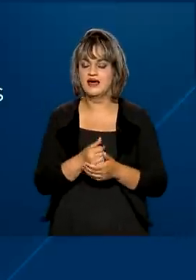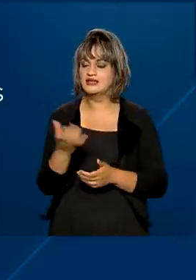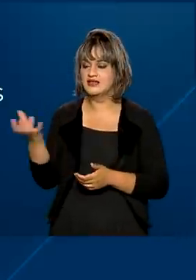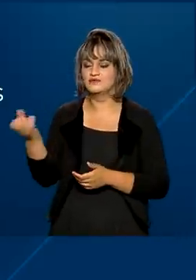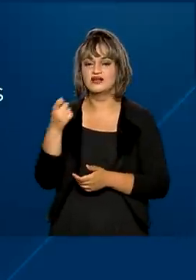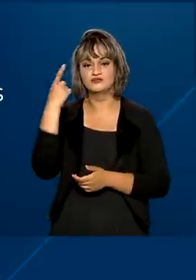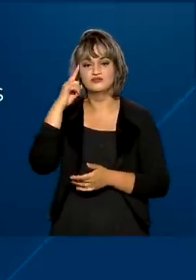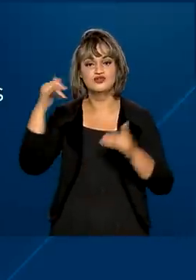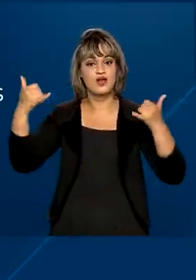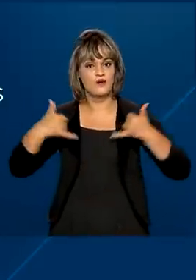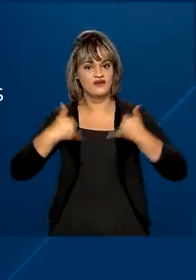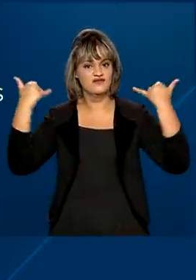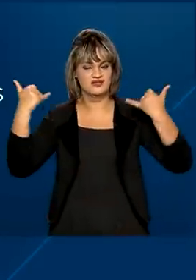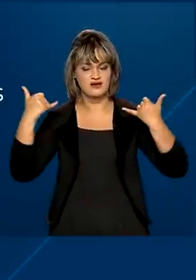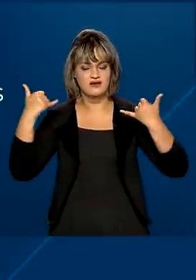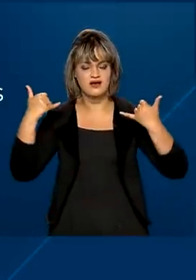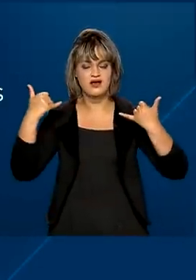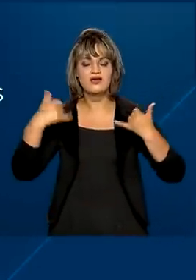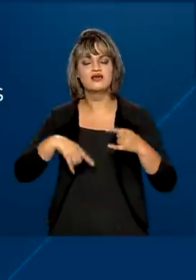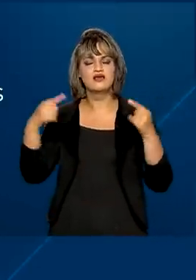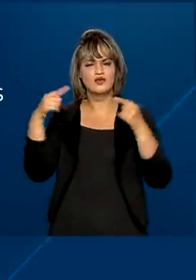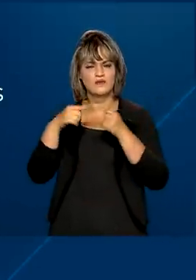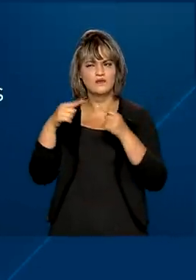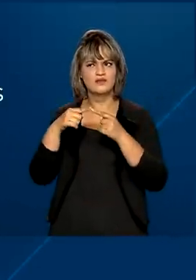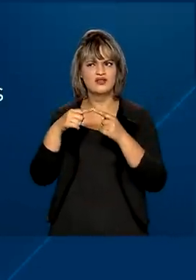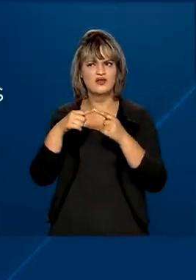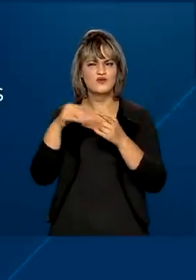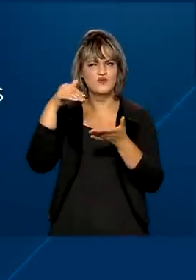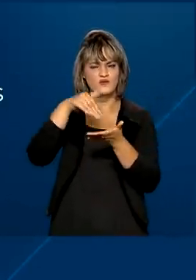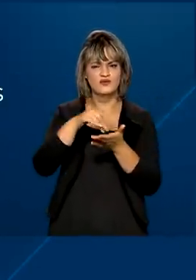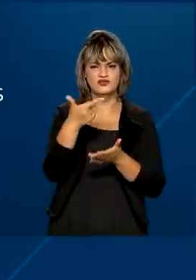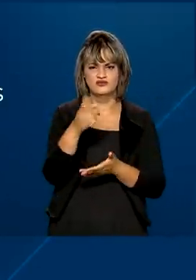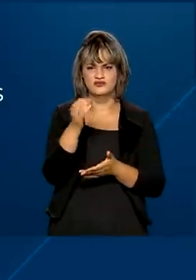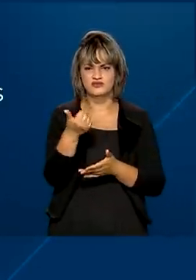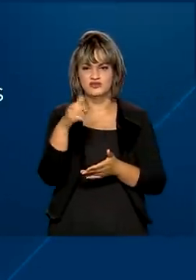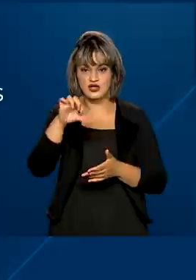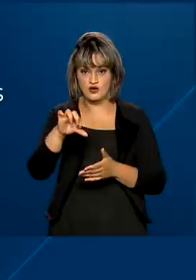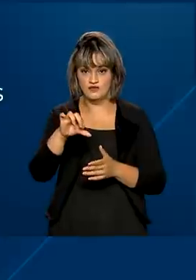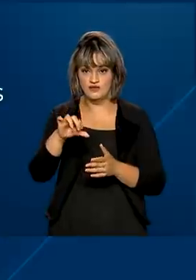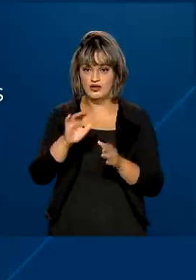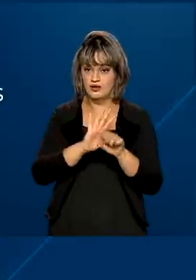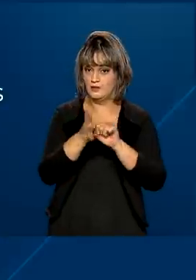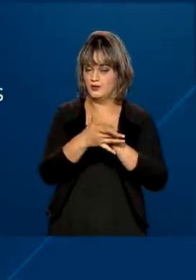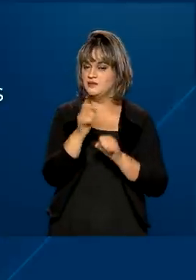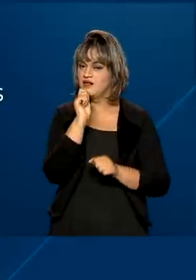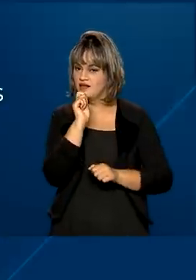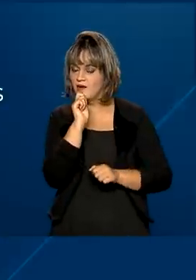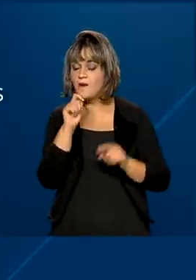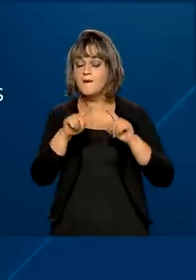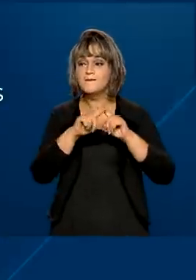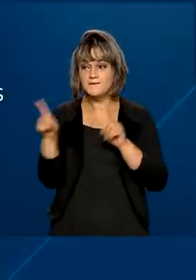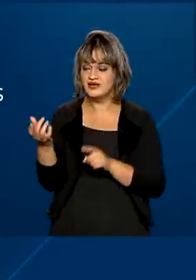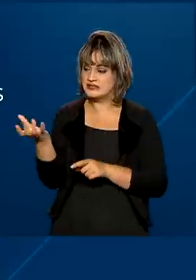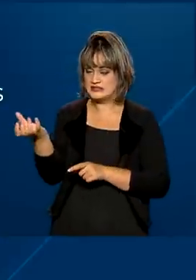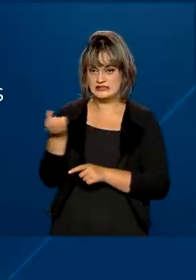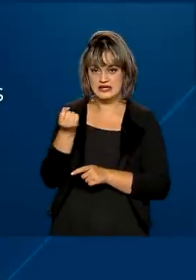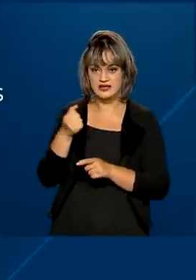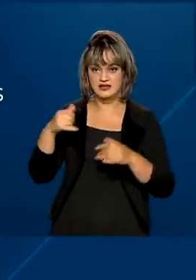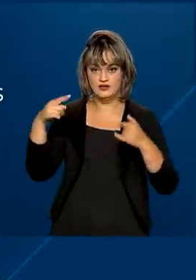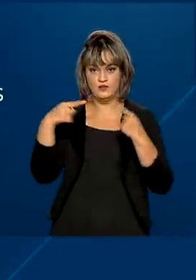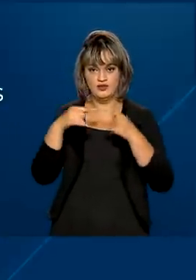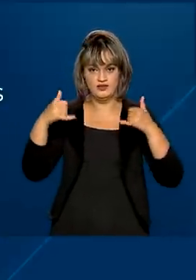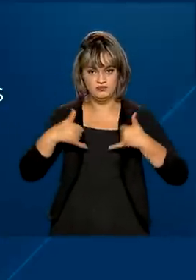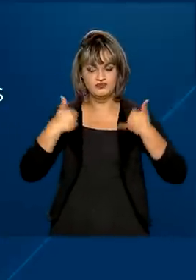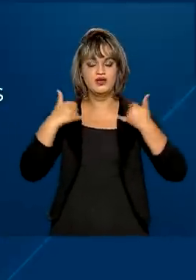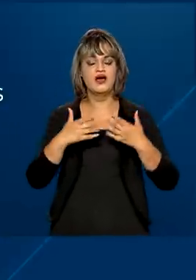aniversário, que apesar de ter sido instituído no final de 2019, antes da pandemia, serviu como um auxílio na renda